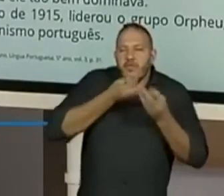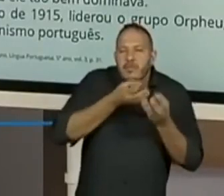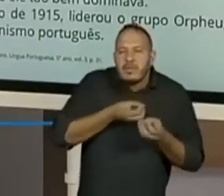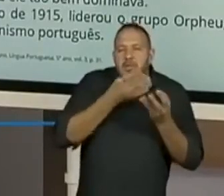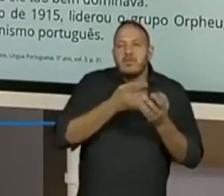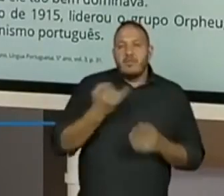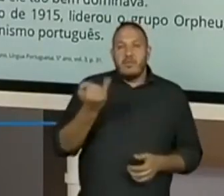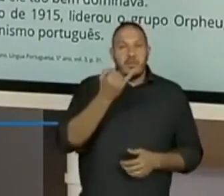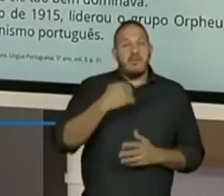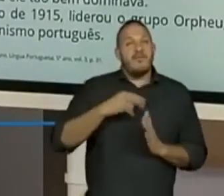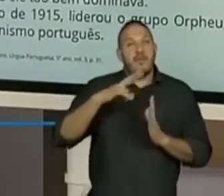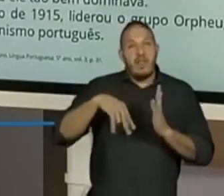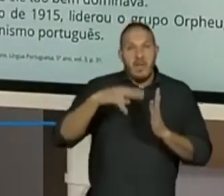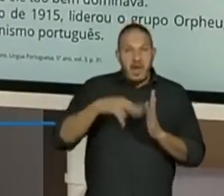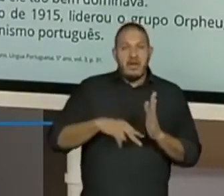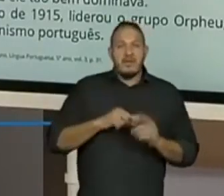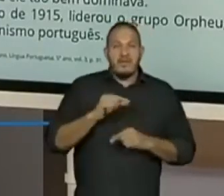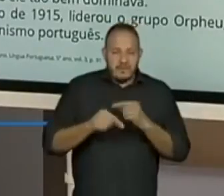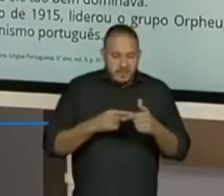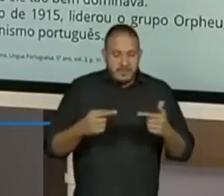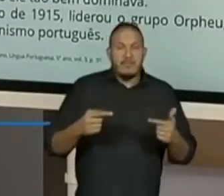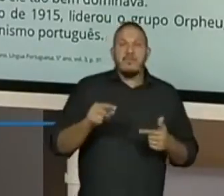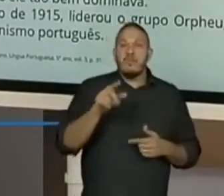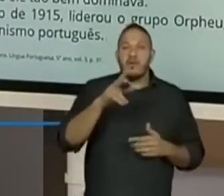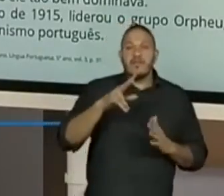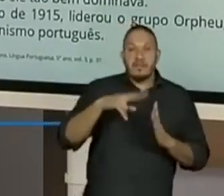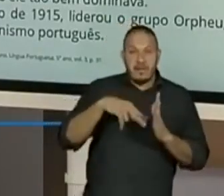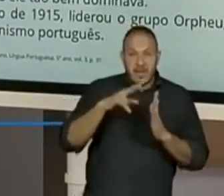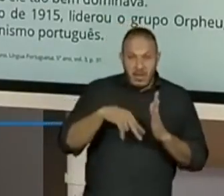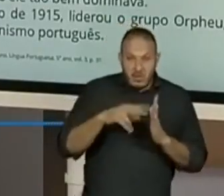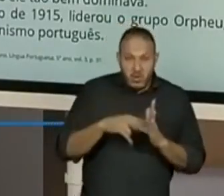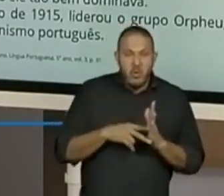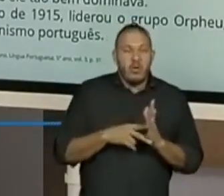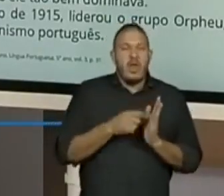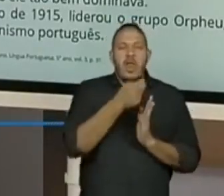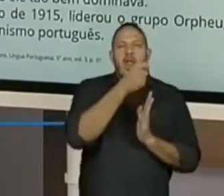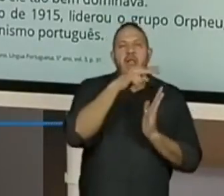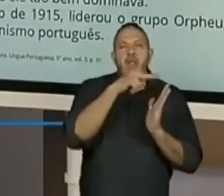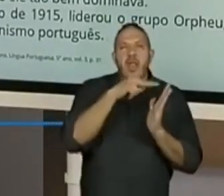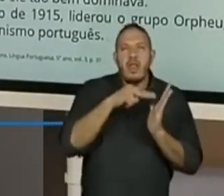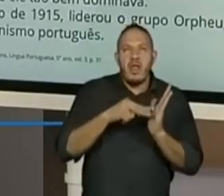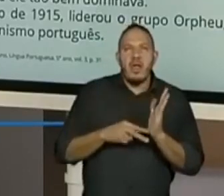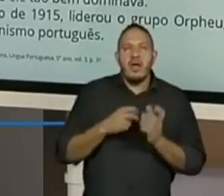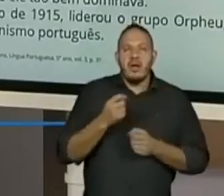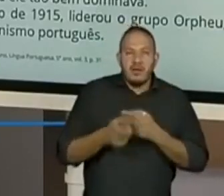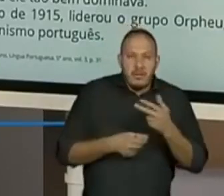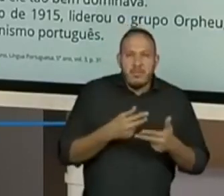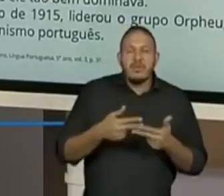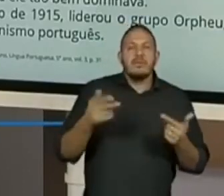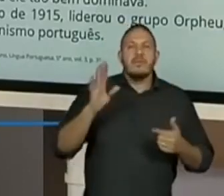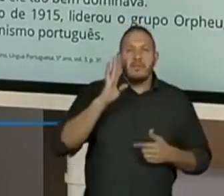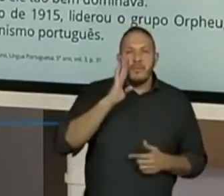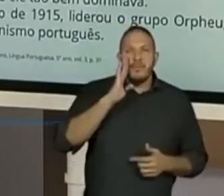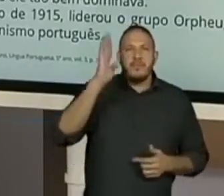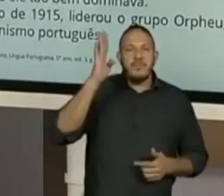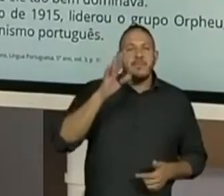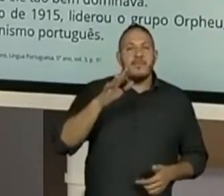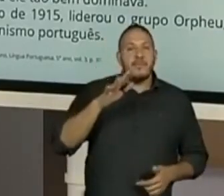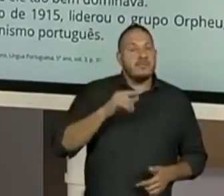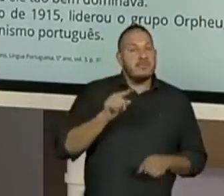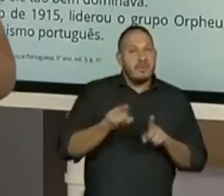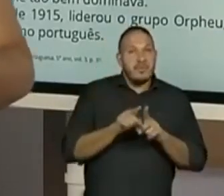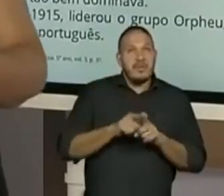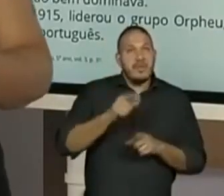Eu lerei alguns pontos principais, não farei a leitura descorrida. Alguns pontos principais. E é